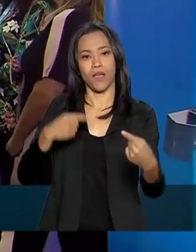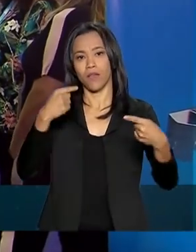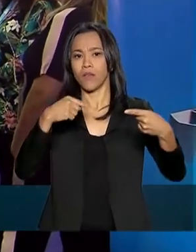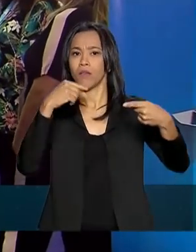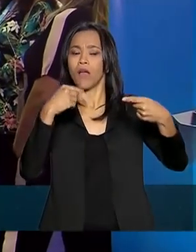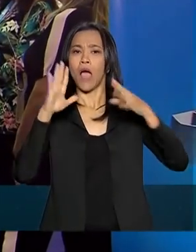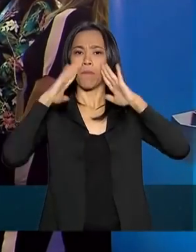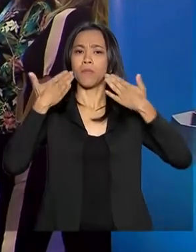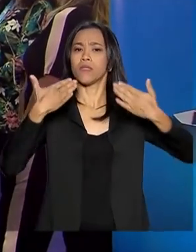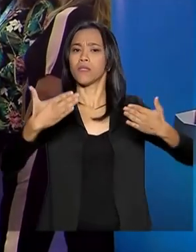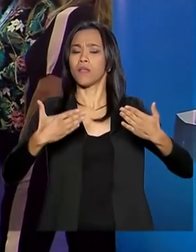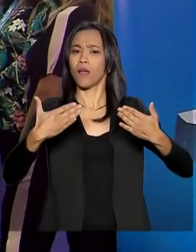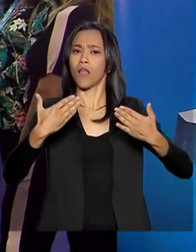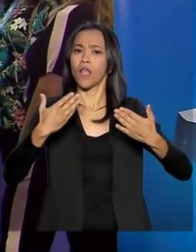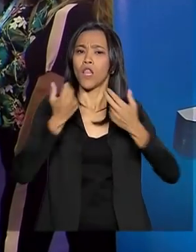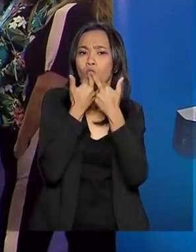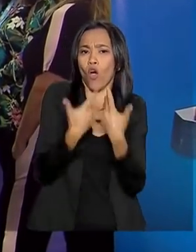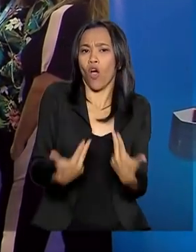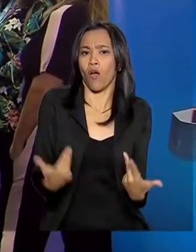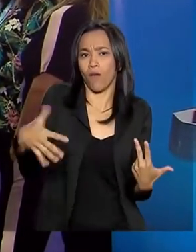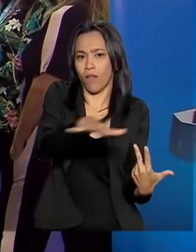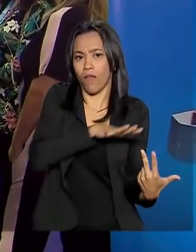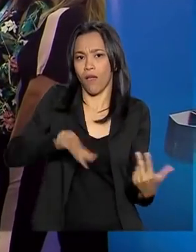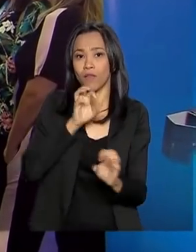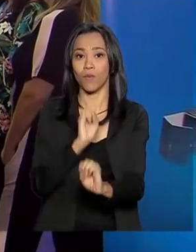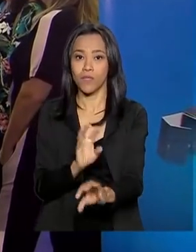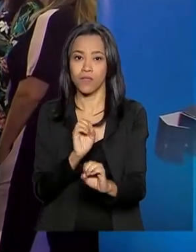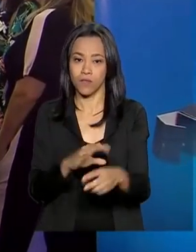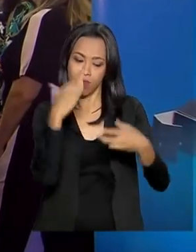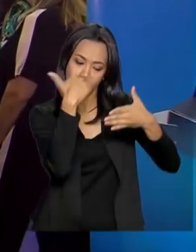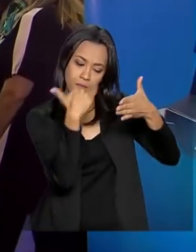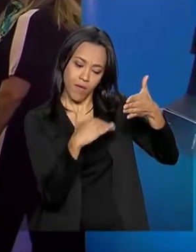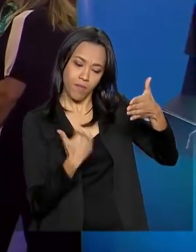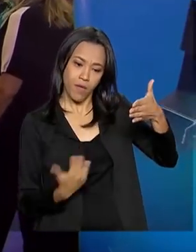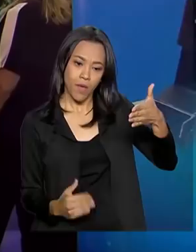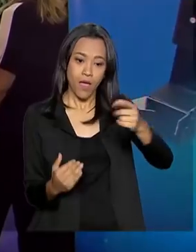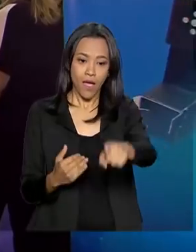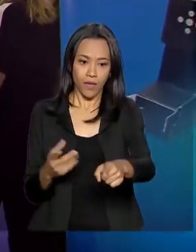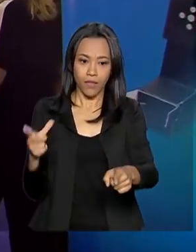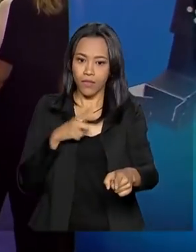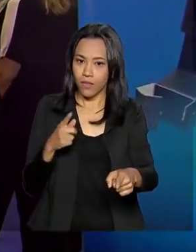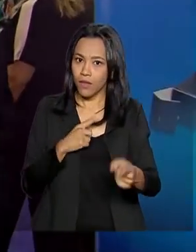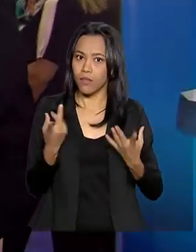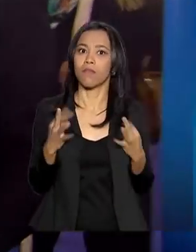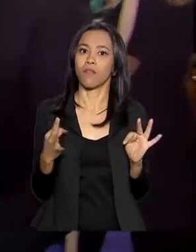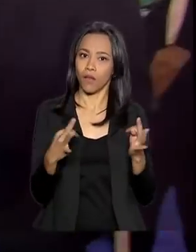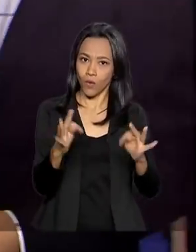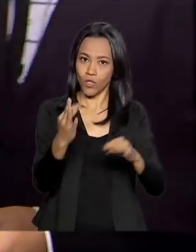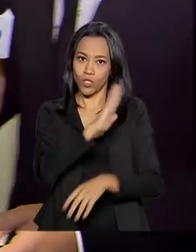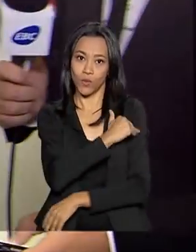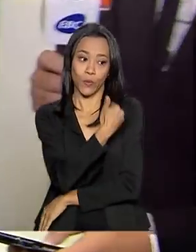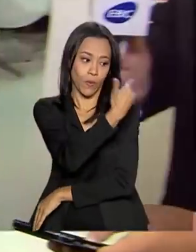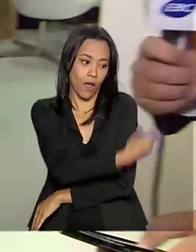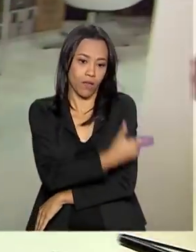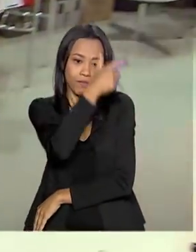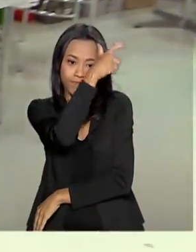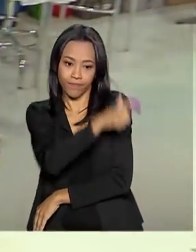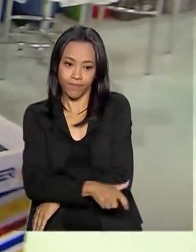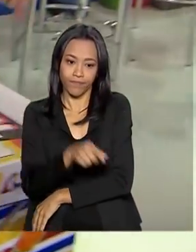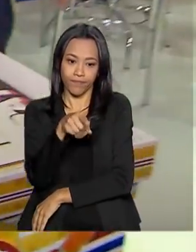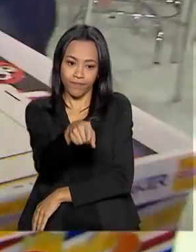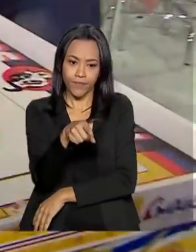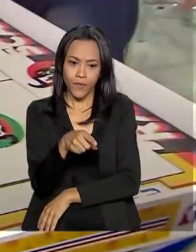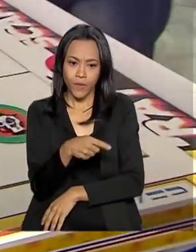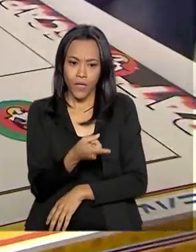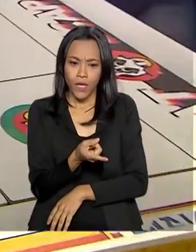inovações no ramo da educação. E o que não falta por aqui é tecnologia. Nós estamos aqui ao lado, por exemplo, de uma